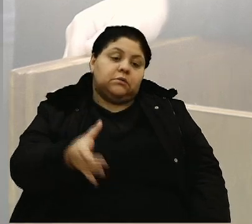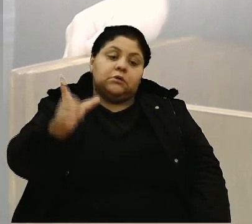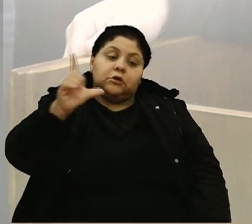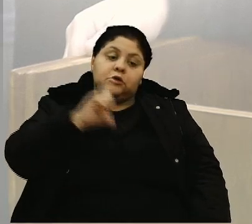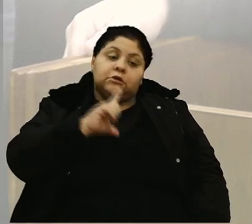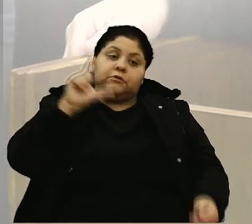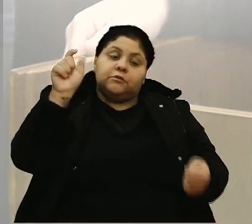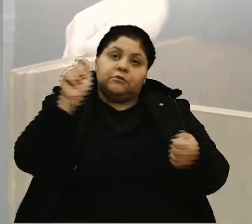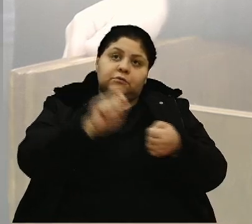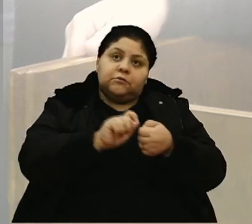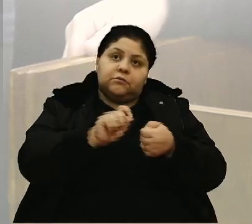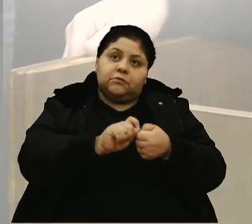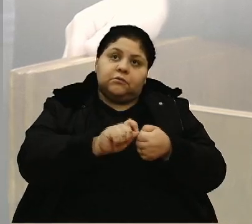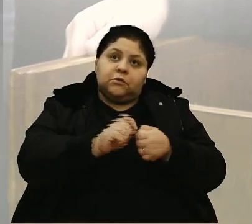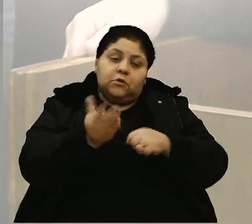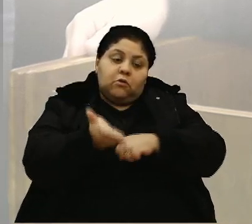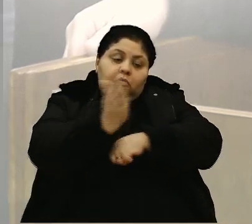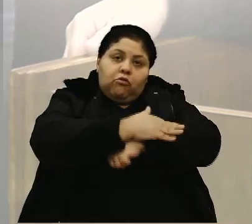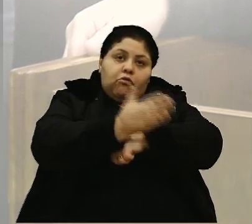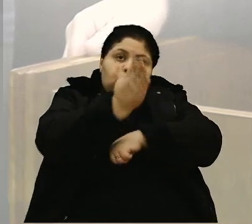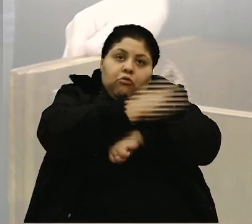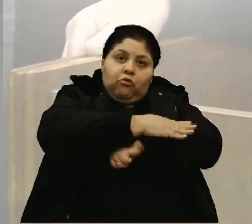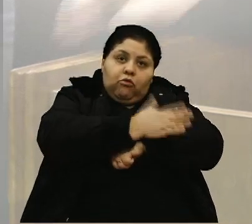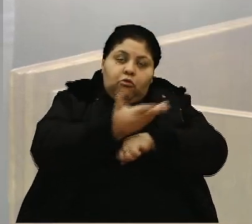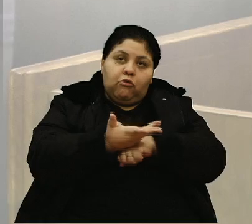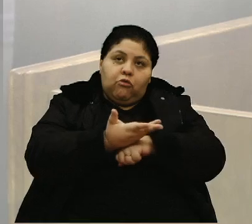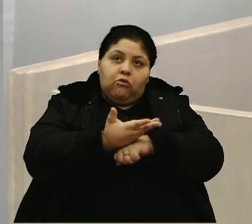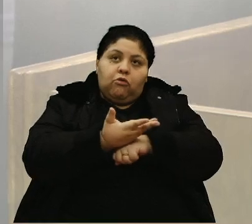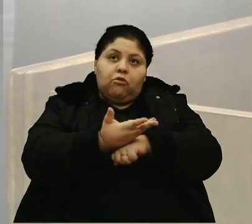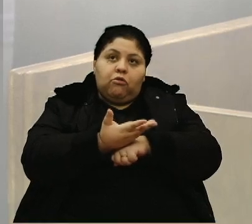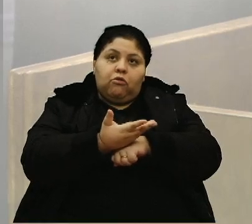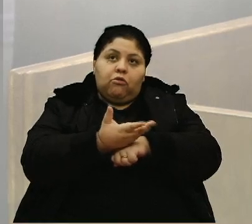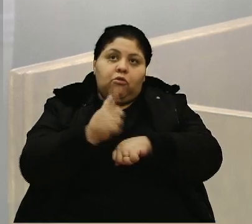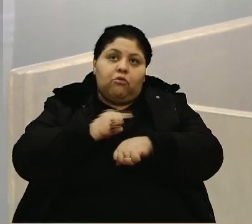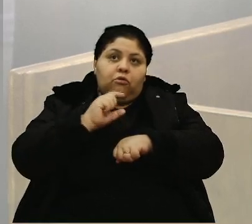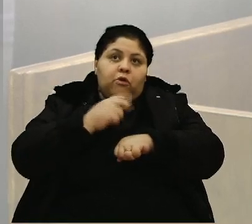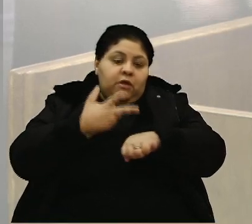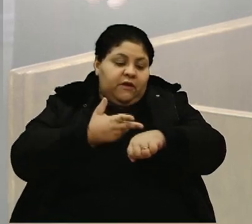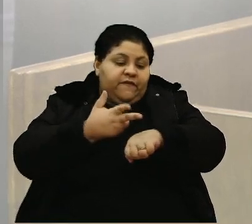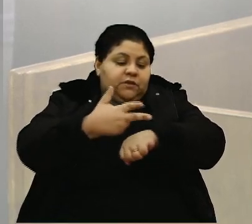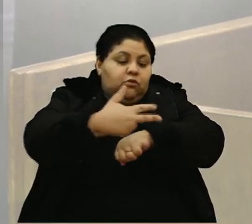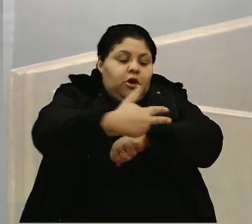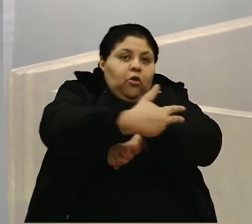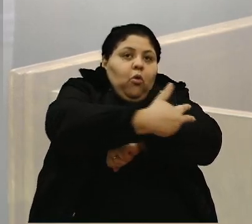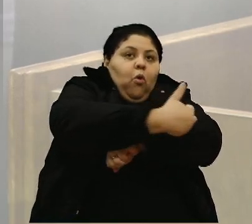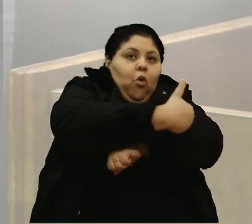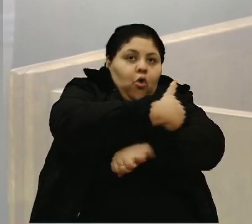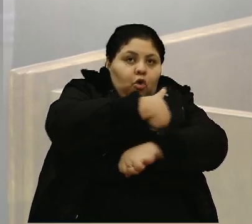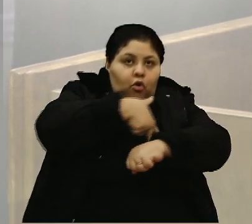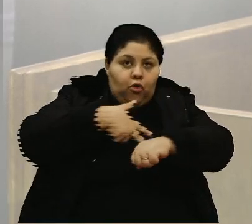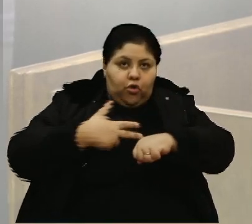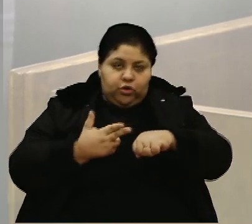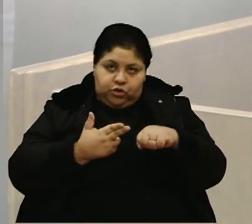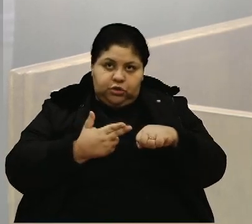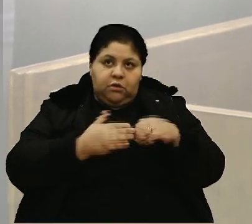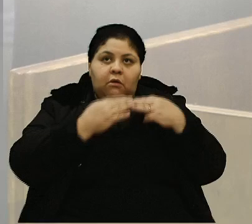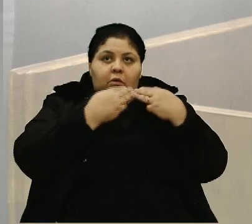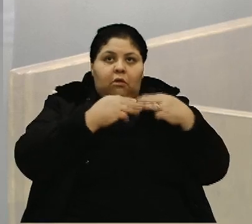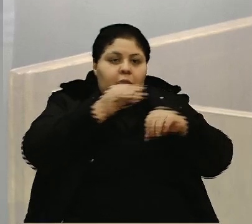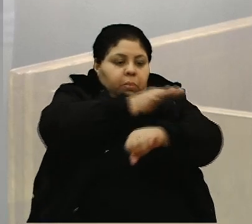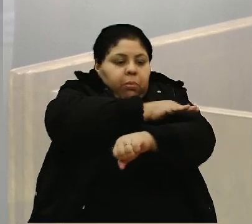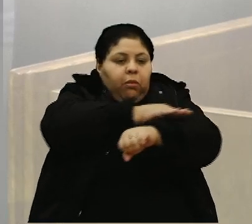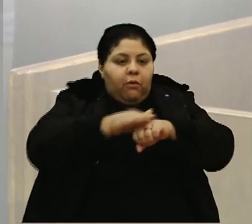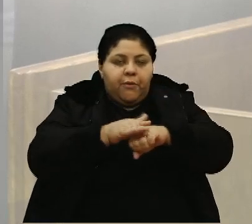fazer, em vez de ser um tapa-buraco jogado de cima do caminhão, teria que fazer o recorte, fazer a fresagem e